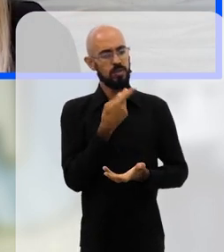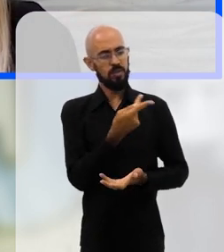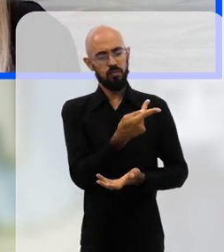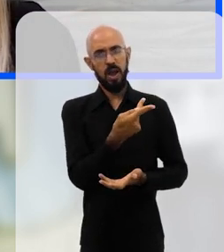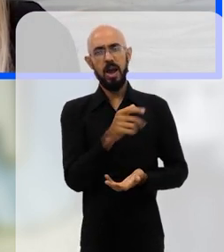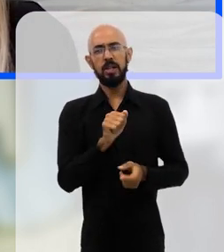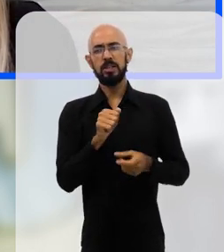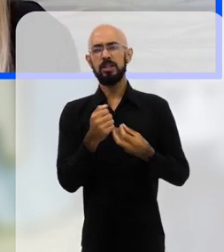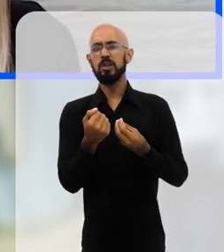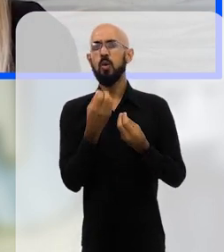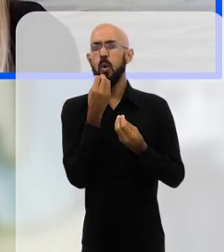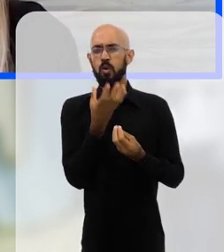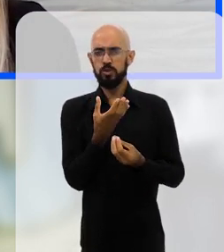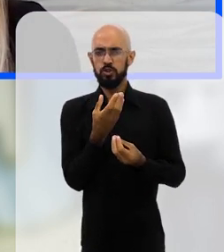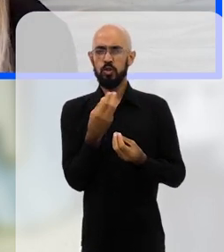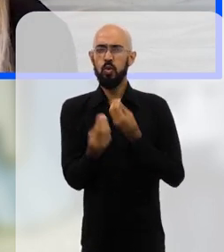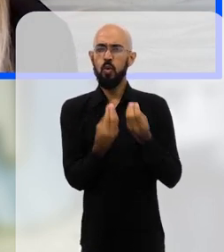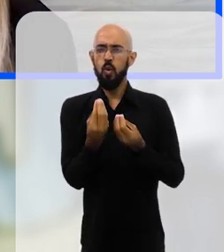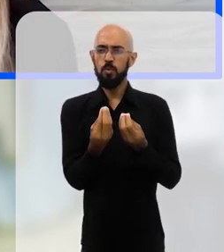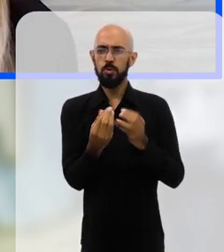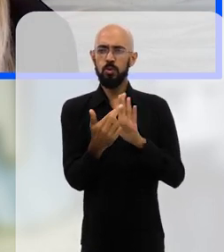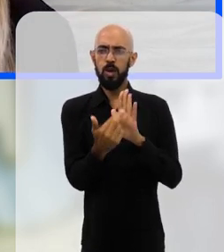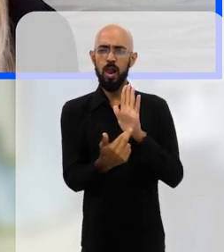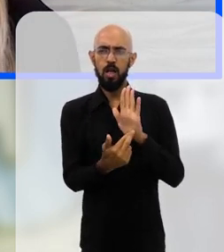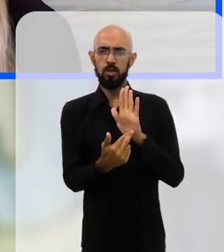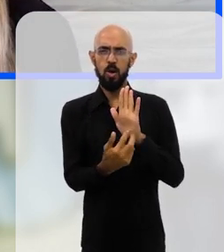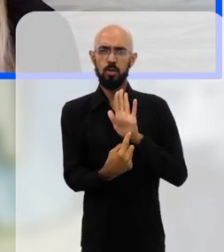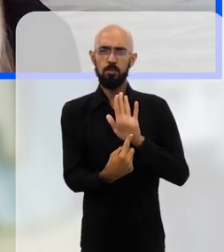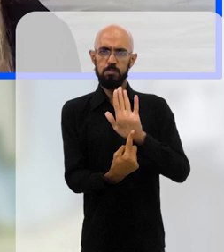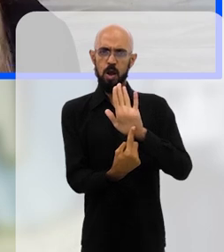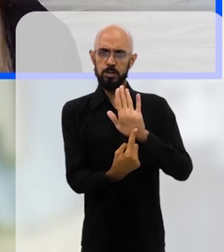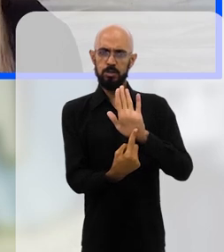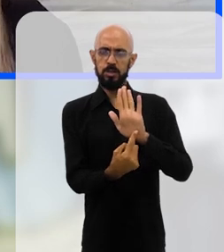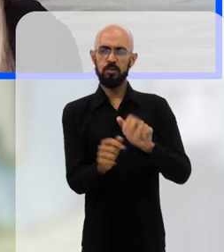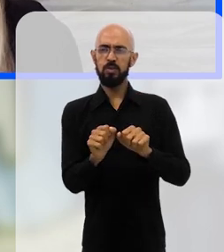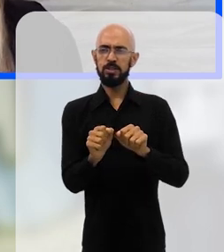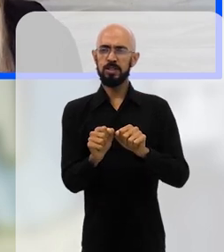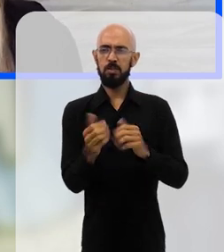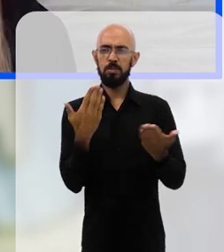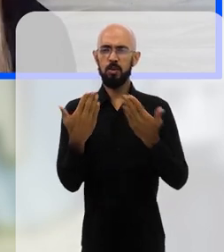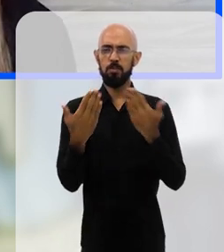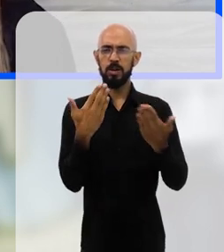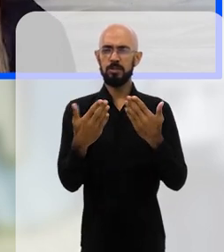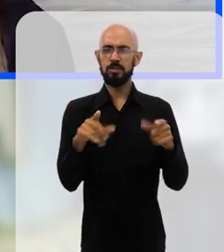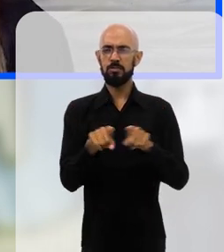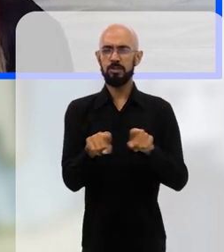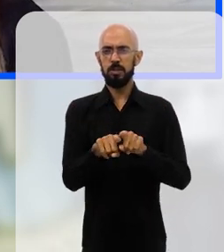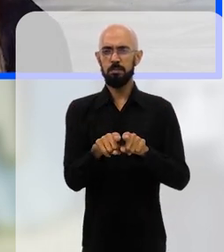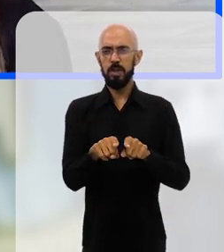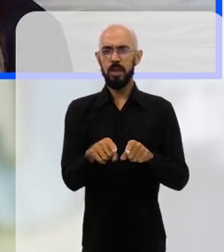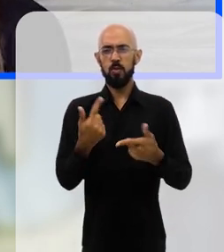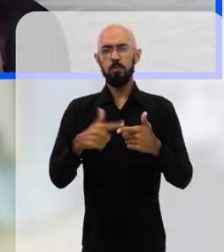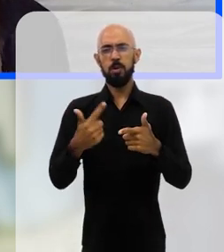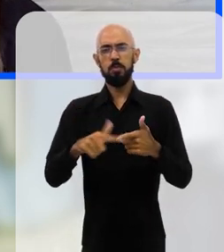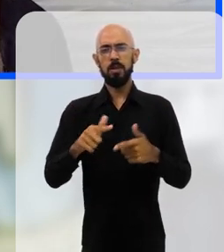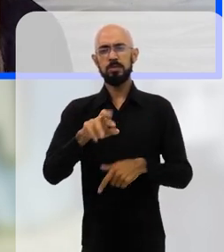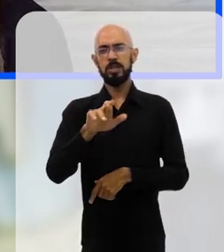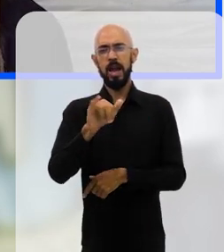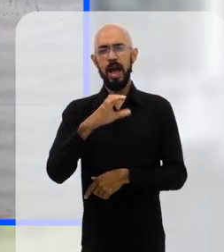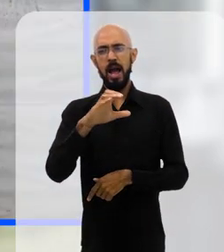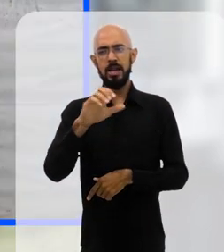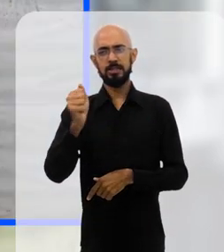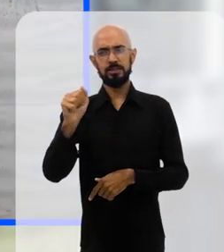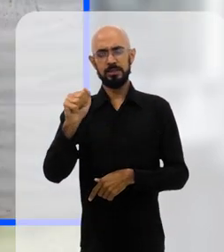você comentasse um pouquinho o que o relatório aponta, fazendo um paralelo também com a questão de raça, porque